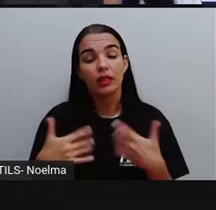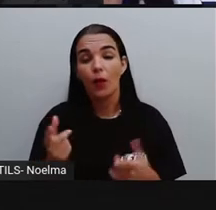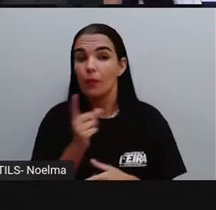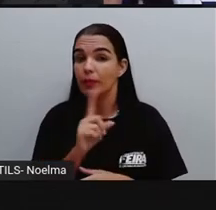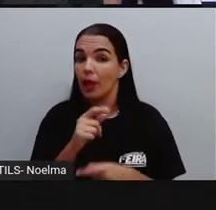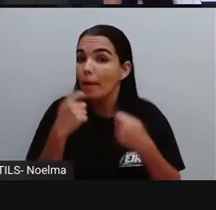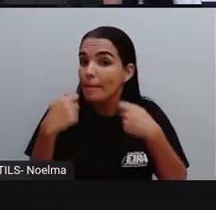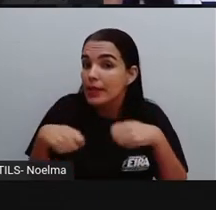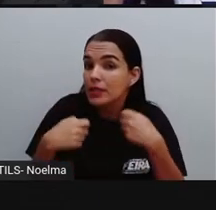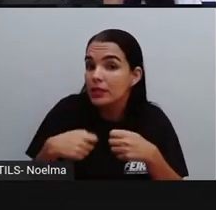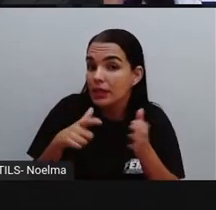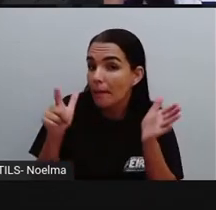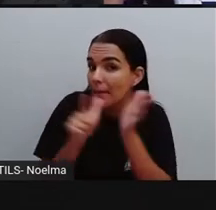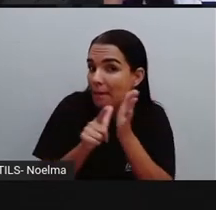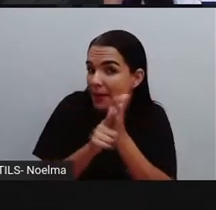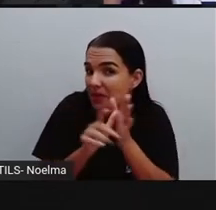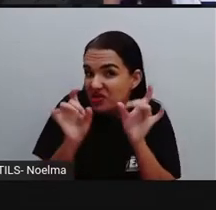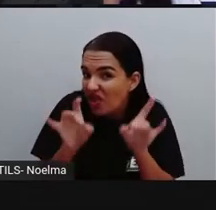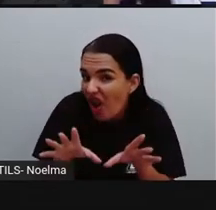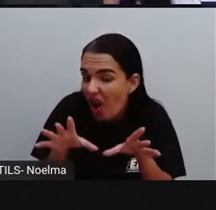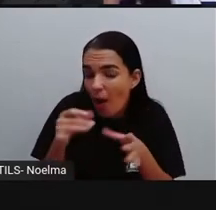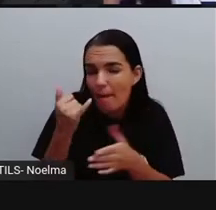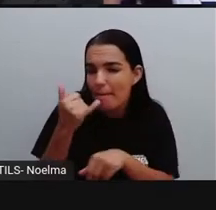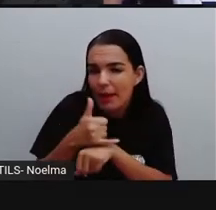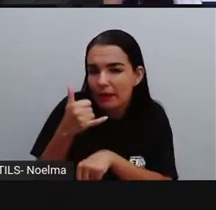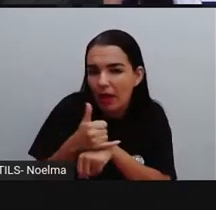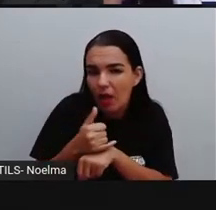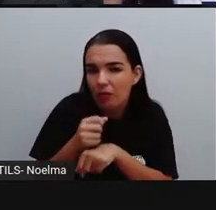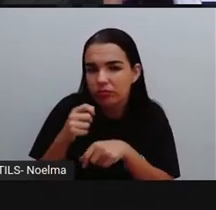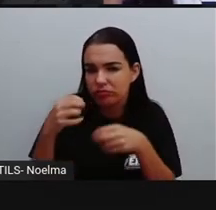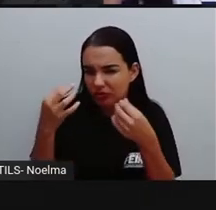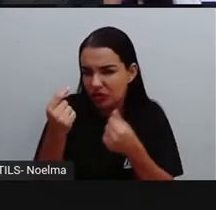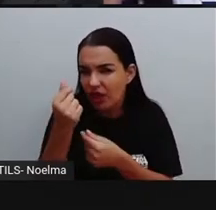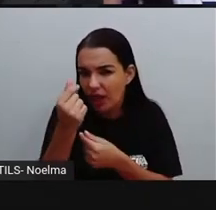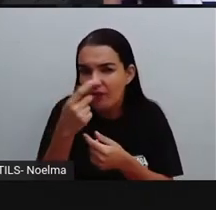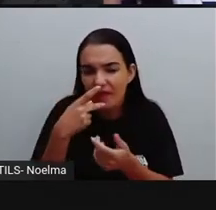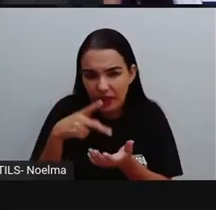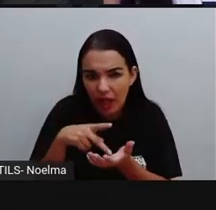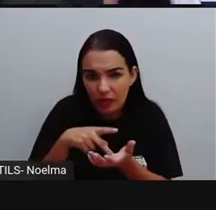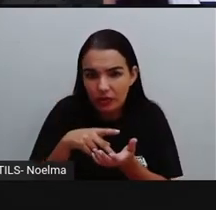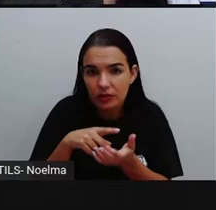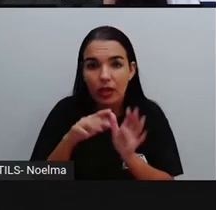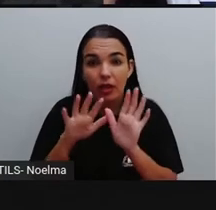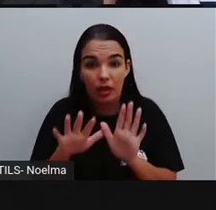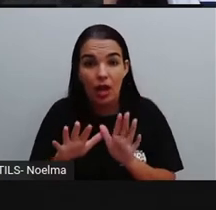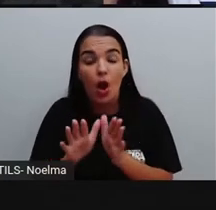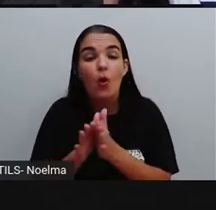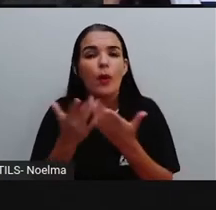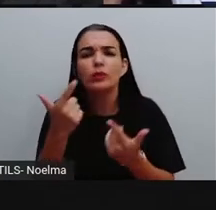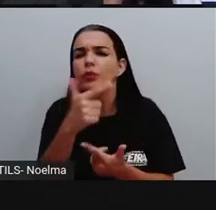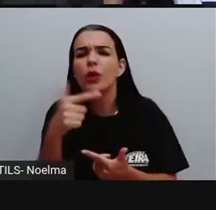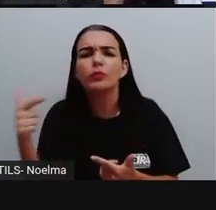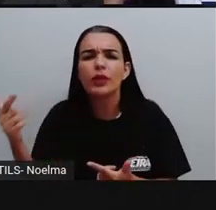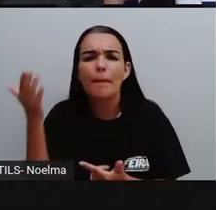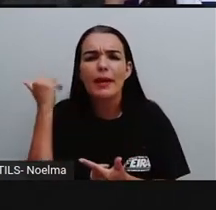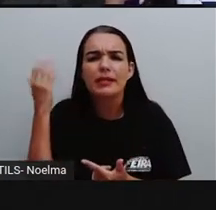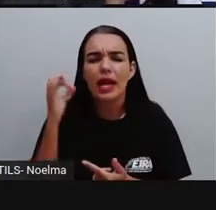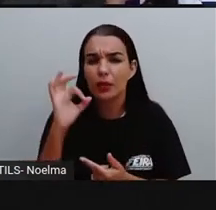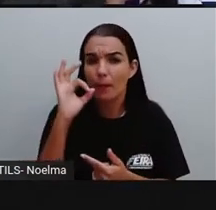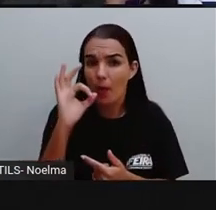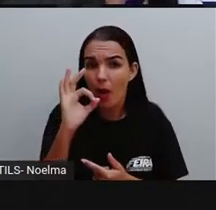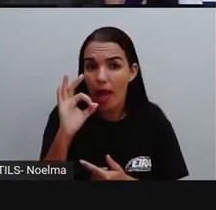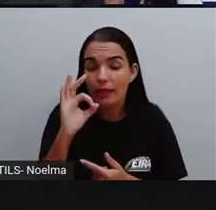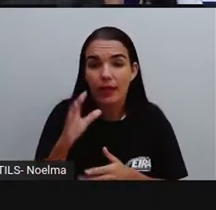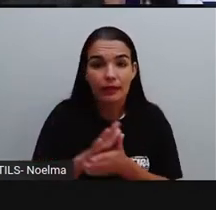ele não precisa ser de papel ou de metal para ser dinheiro de verdade. Quando não haviam as moedas, as pessoas acabavam